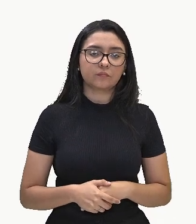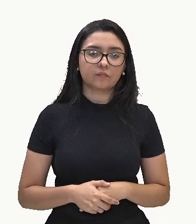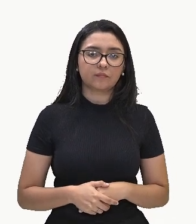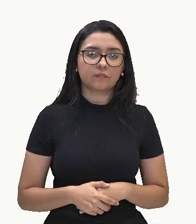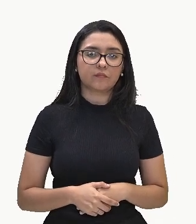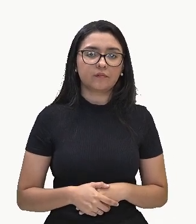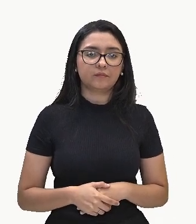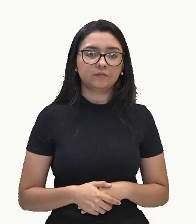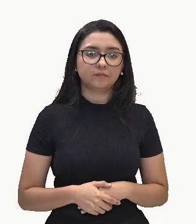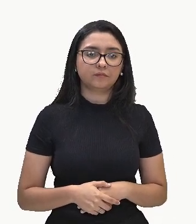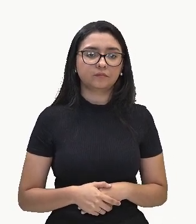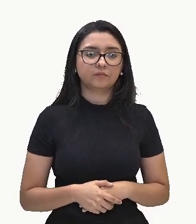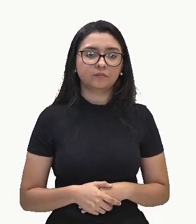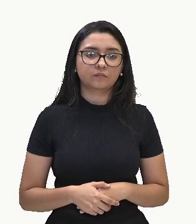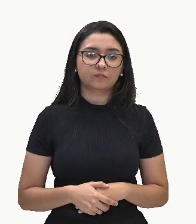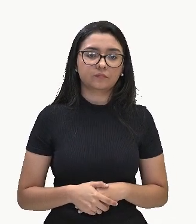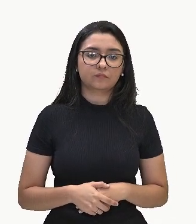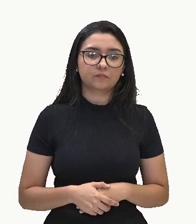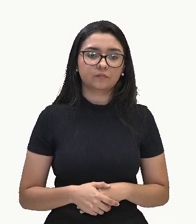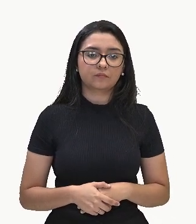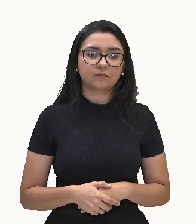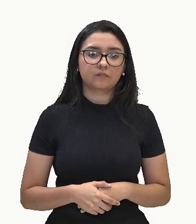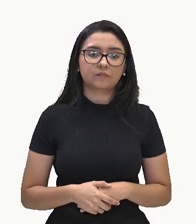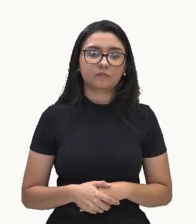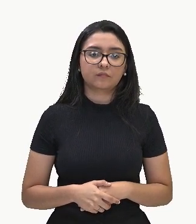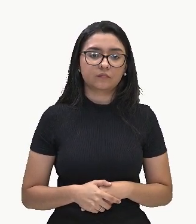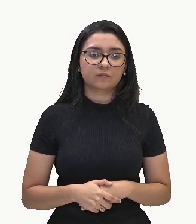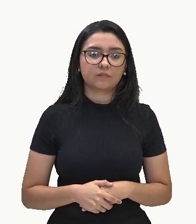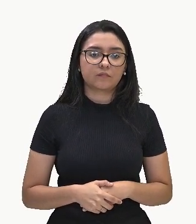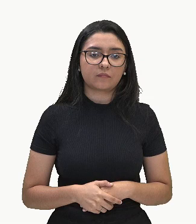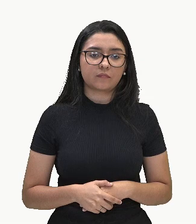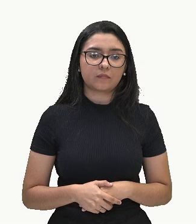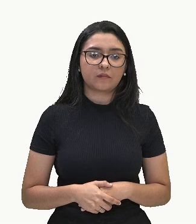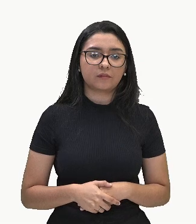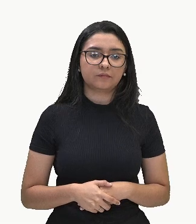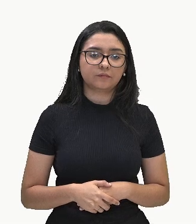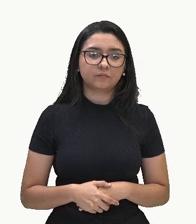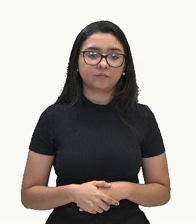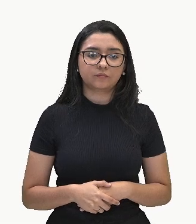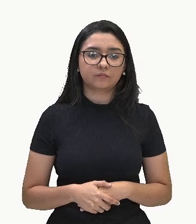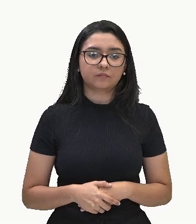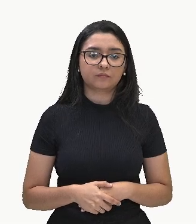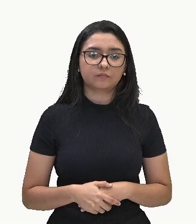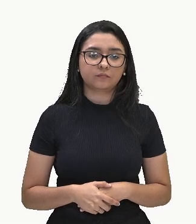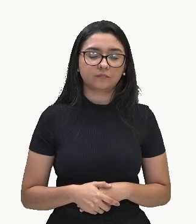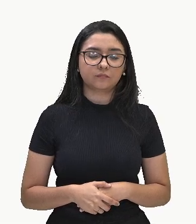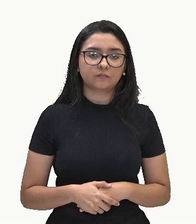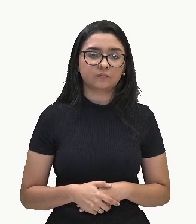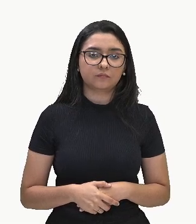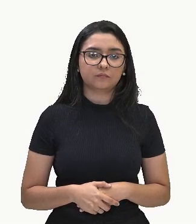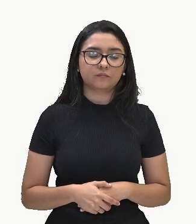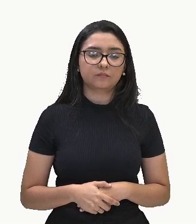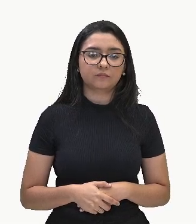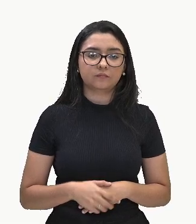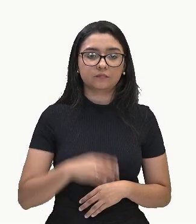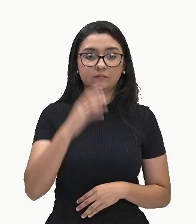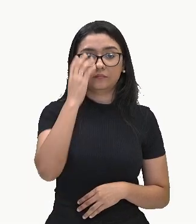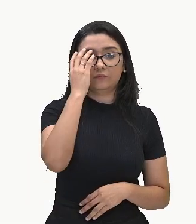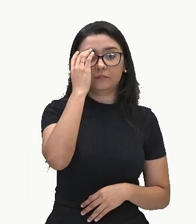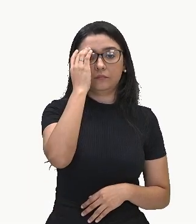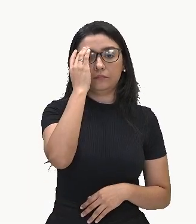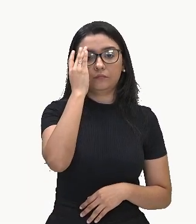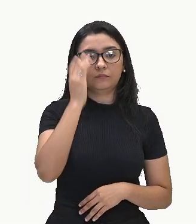E aí... aí... Temos... Ó... O 1.